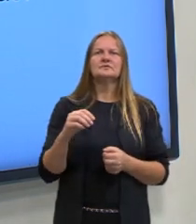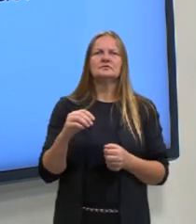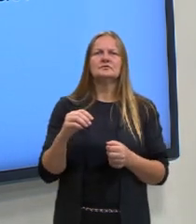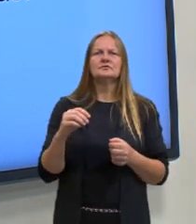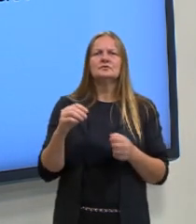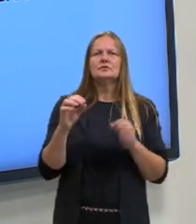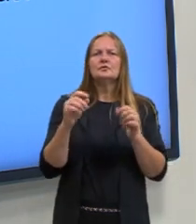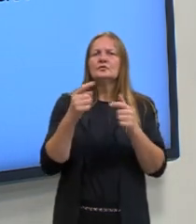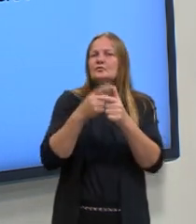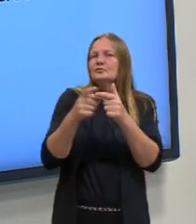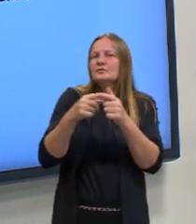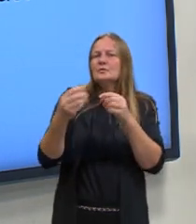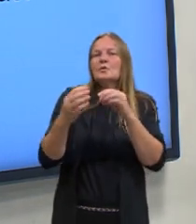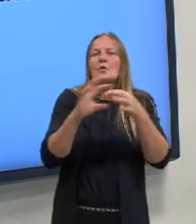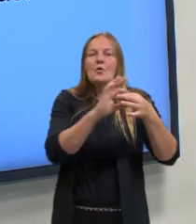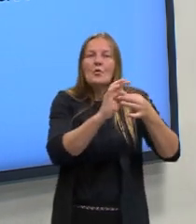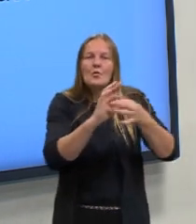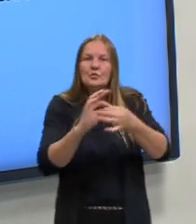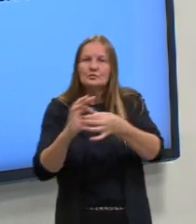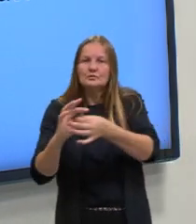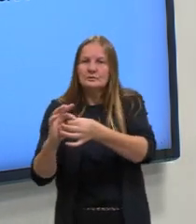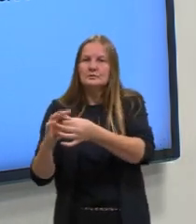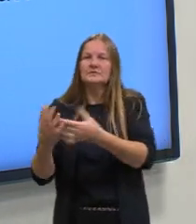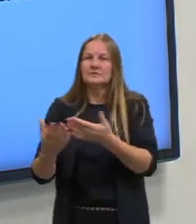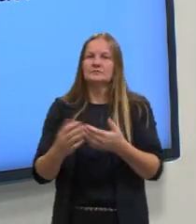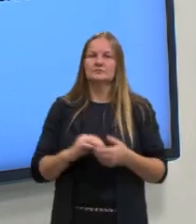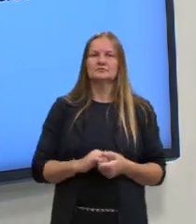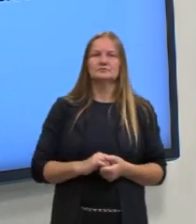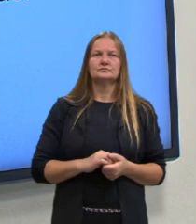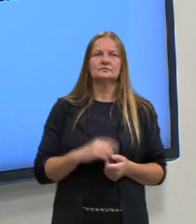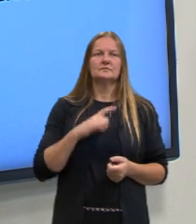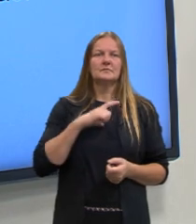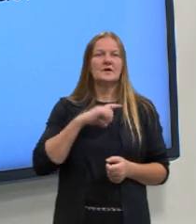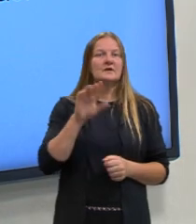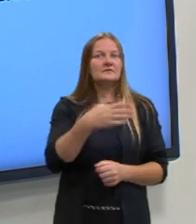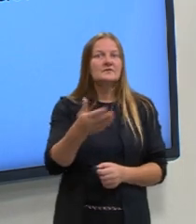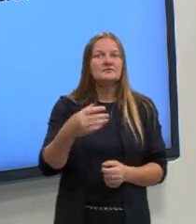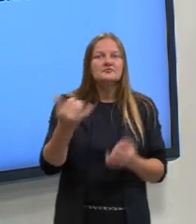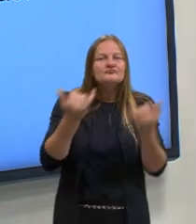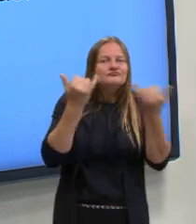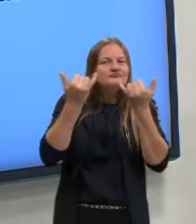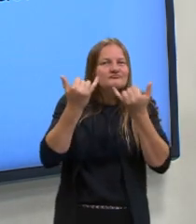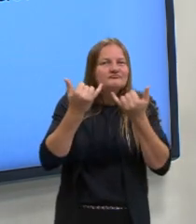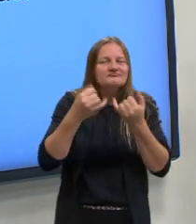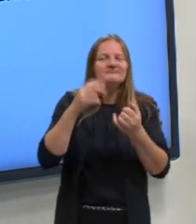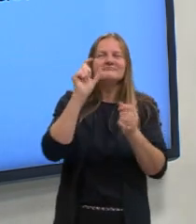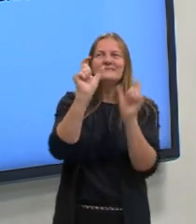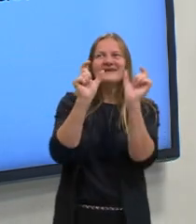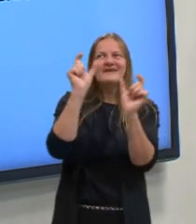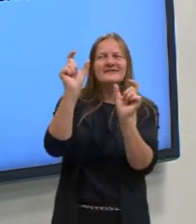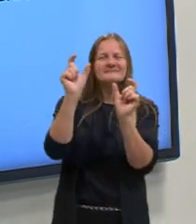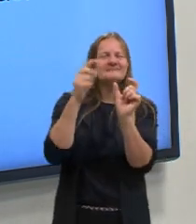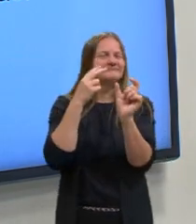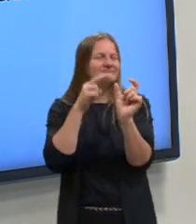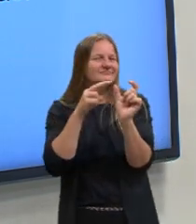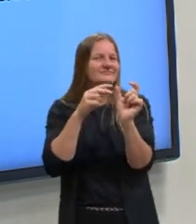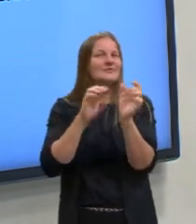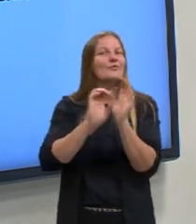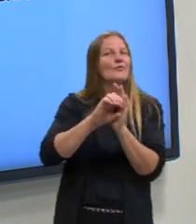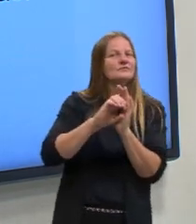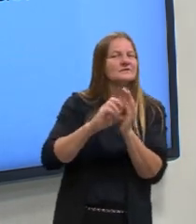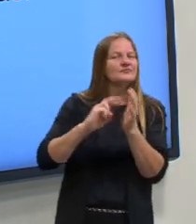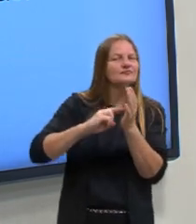num problema, numa situação problema. Então, o enunciado vai largar essas palavrinhas, vai